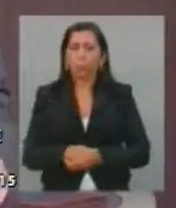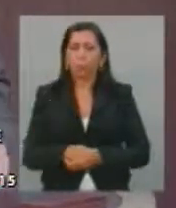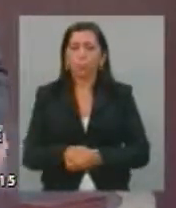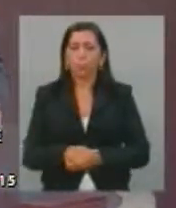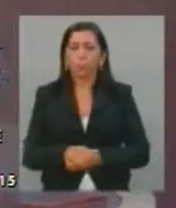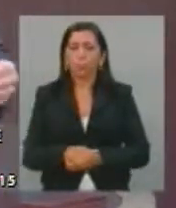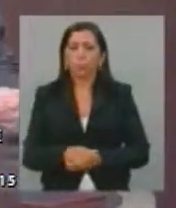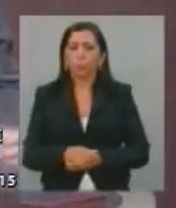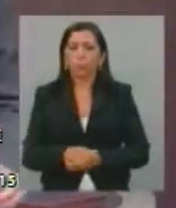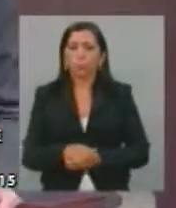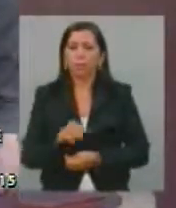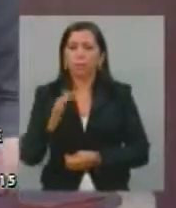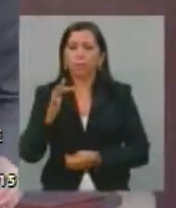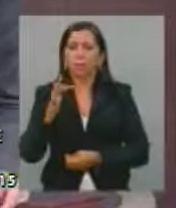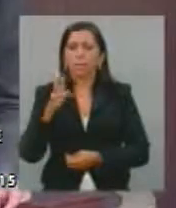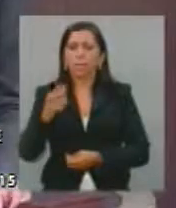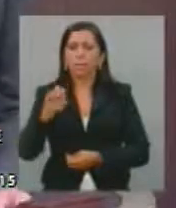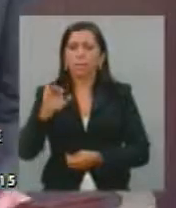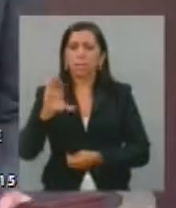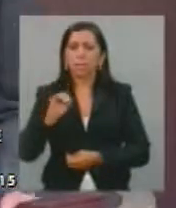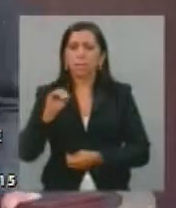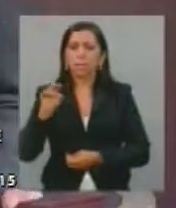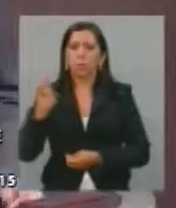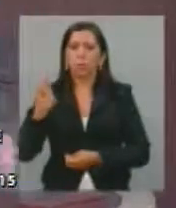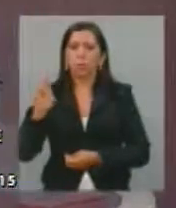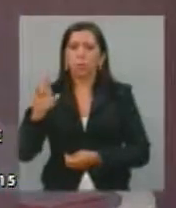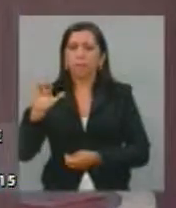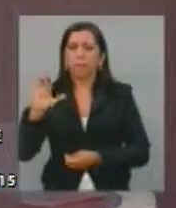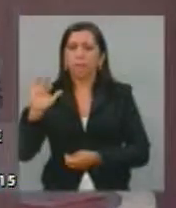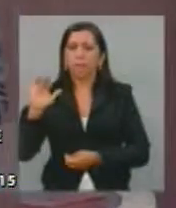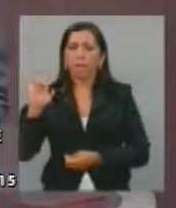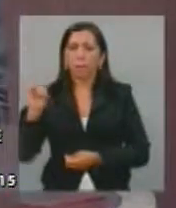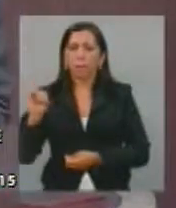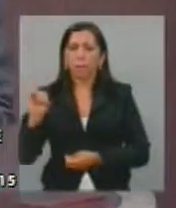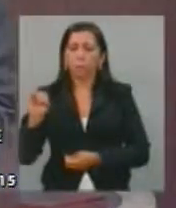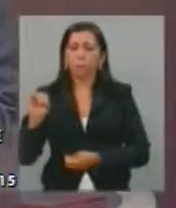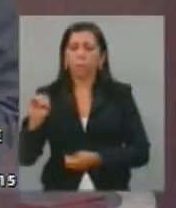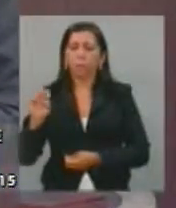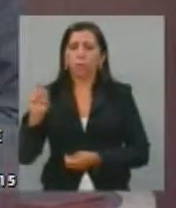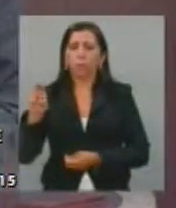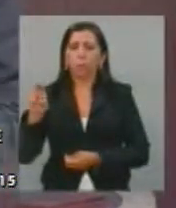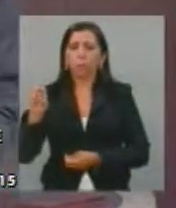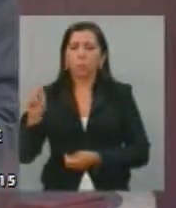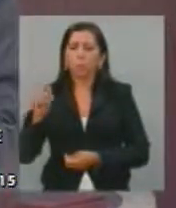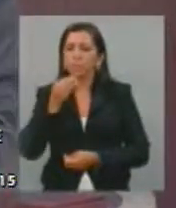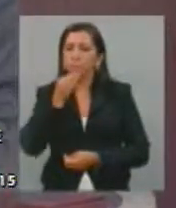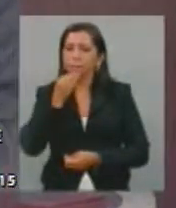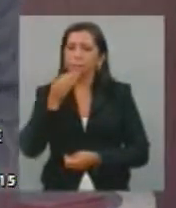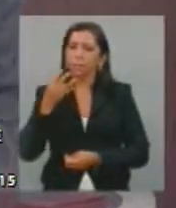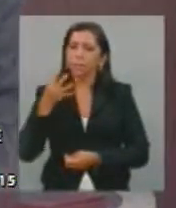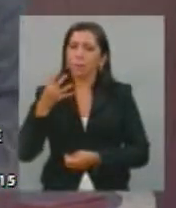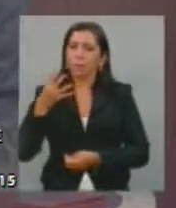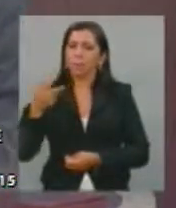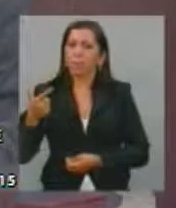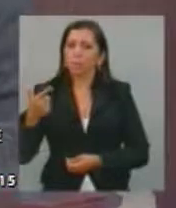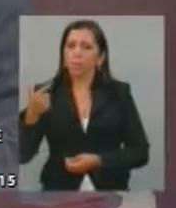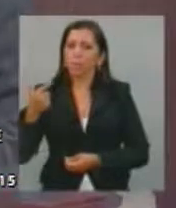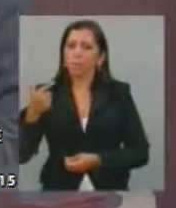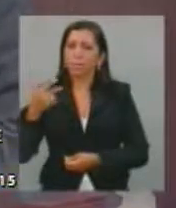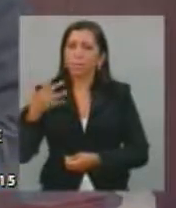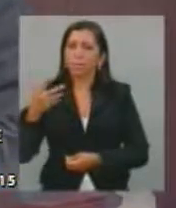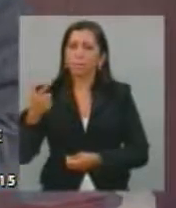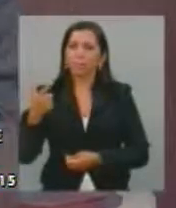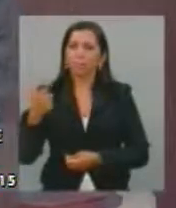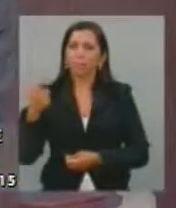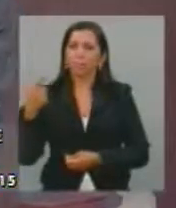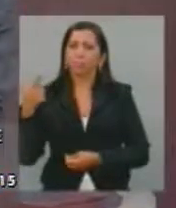Francisco Ricardo Costa de Souza teria completado mais um ano de vida, 42 anos da sua vida, se não tivesse